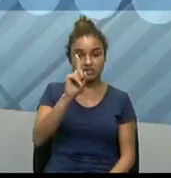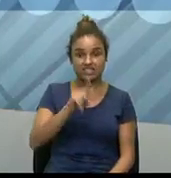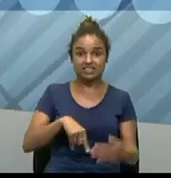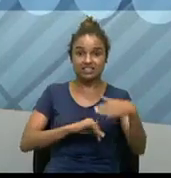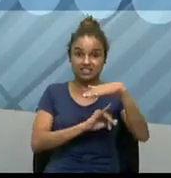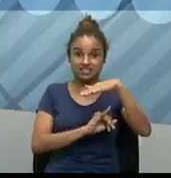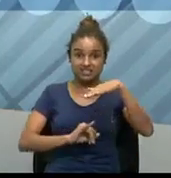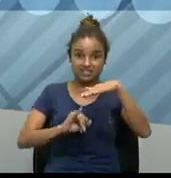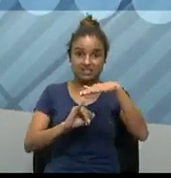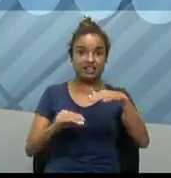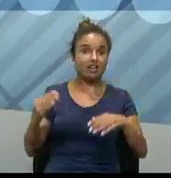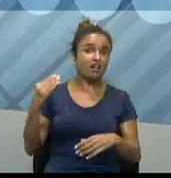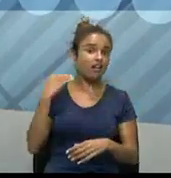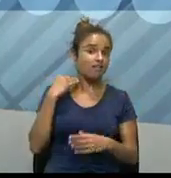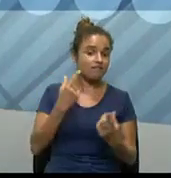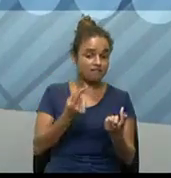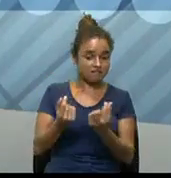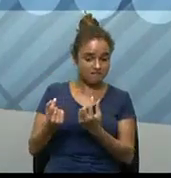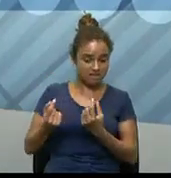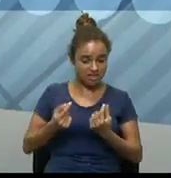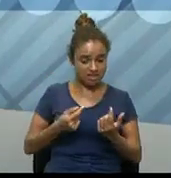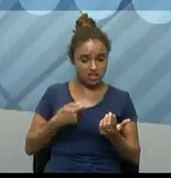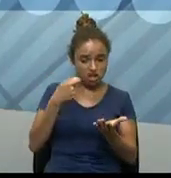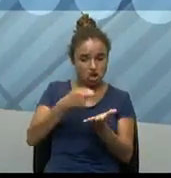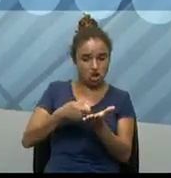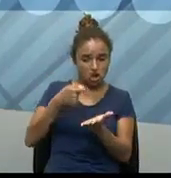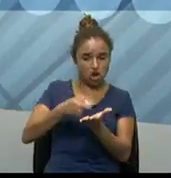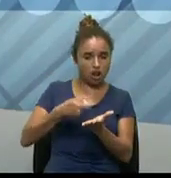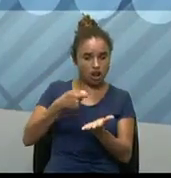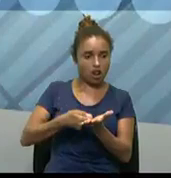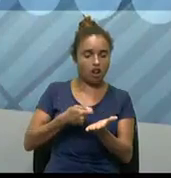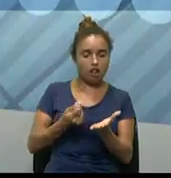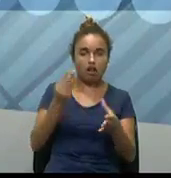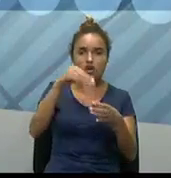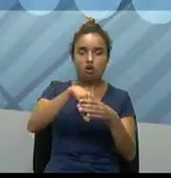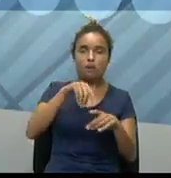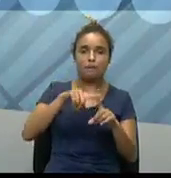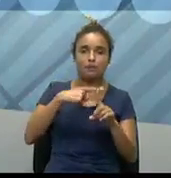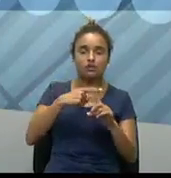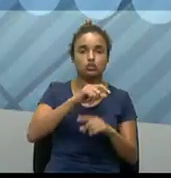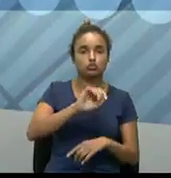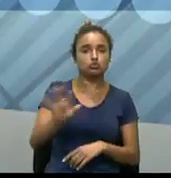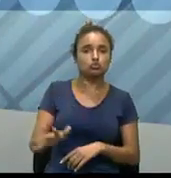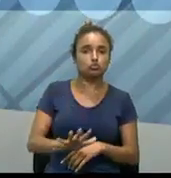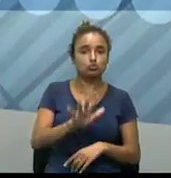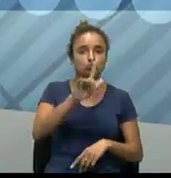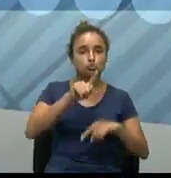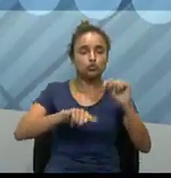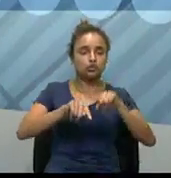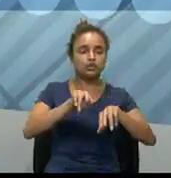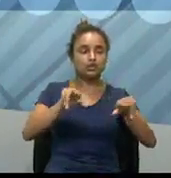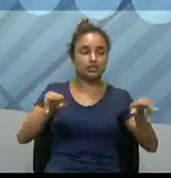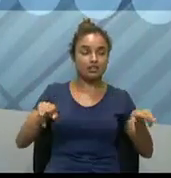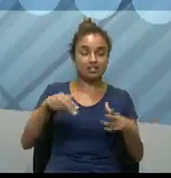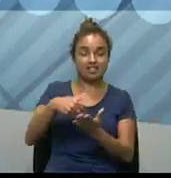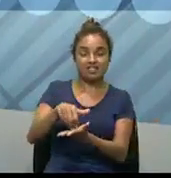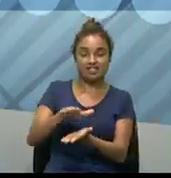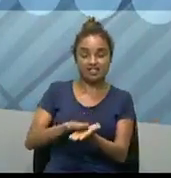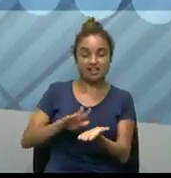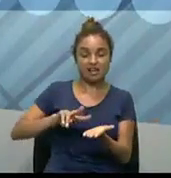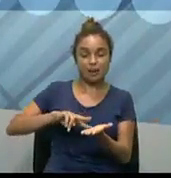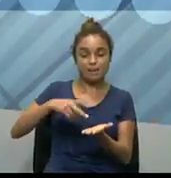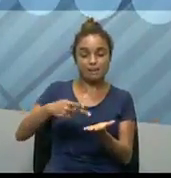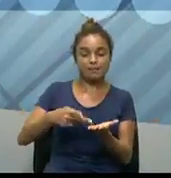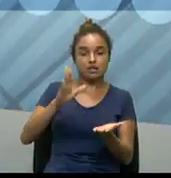financeiras, elas costumam colocar. Então, em função disso, a taxa de conversão, ela é muito